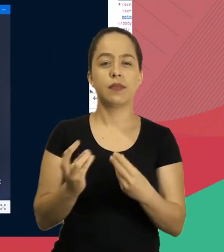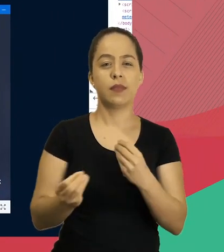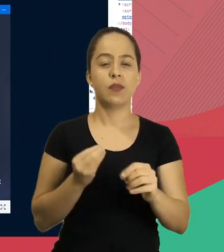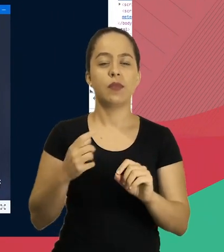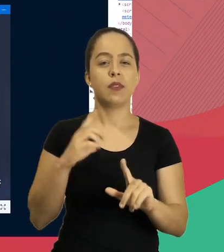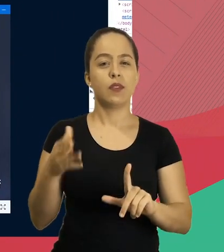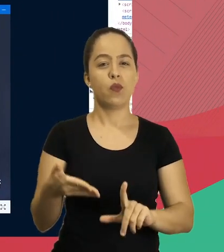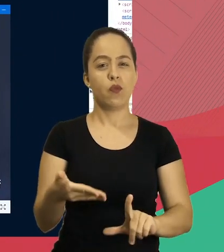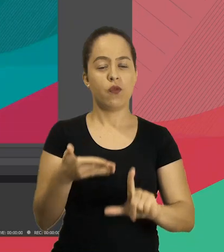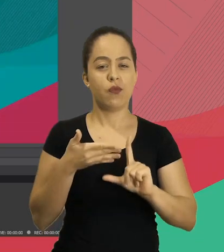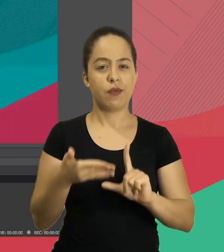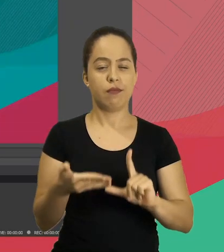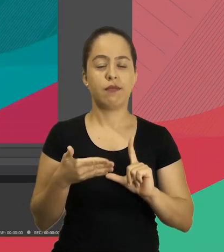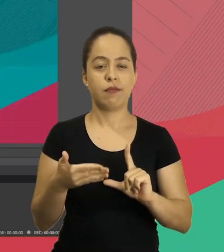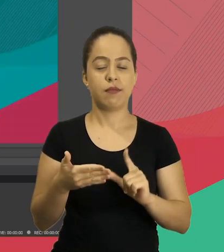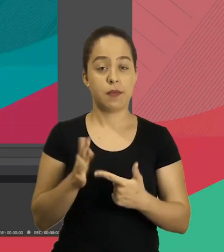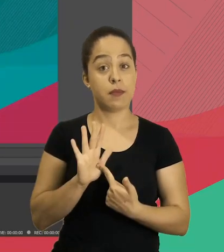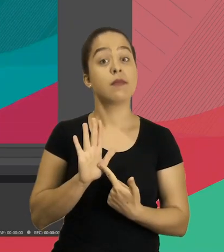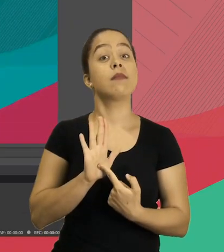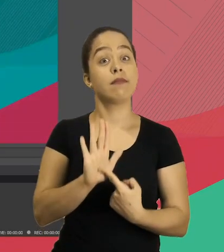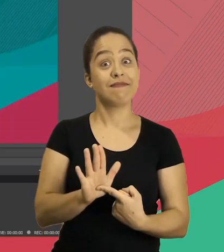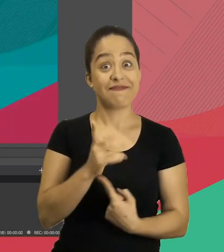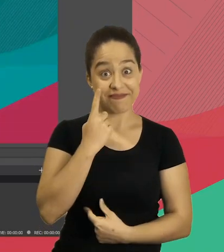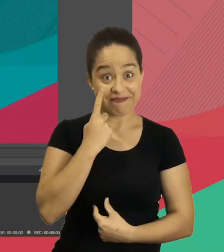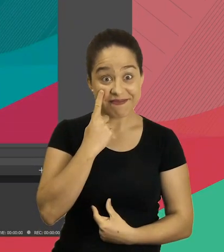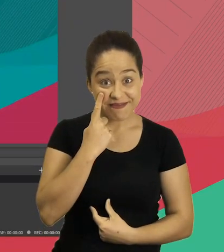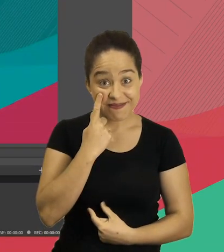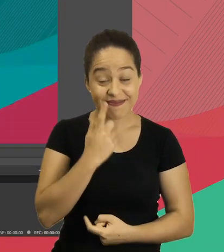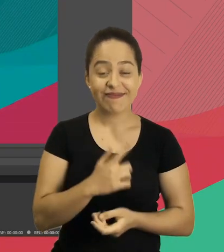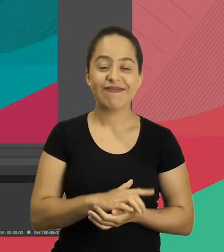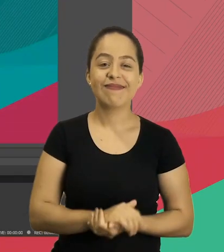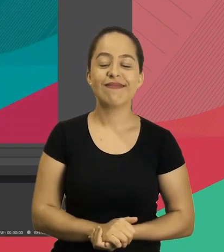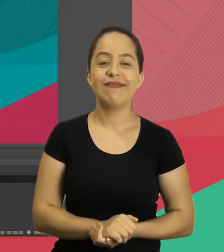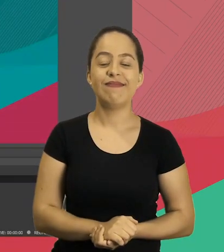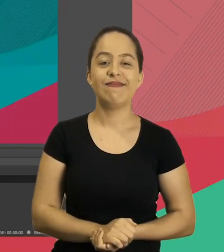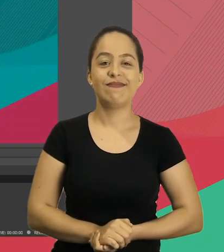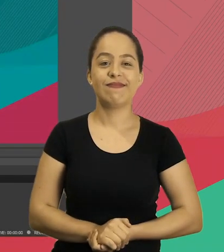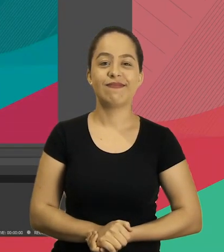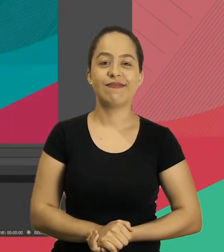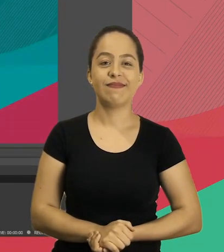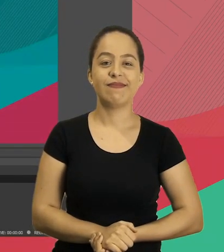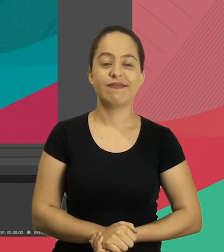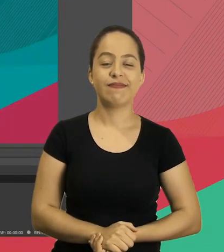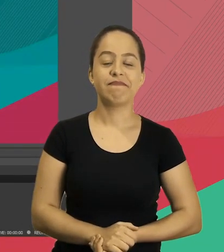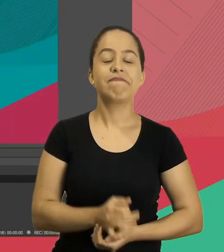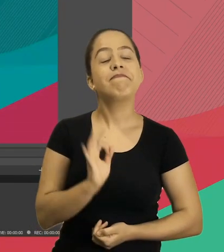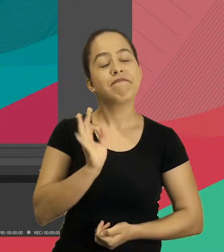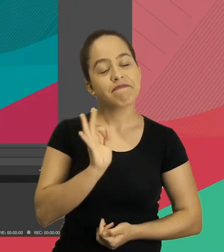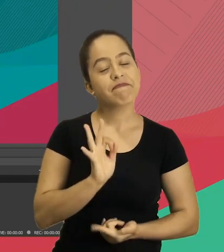enviei aqui o texto agora vamos voltar aqui na conferência apareceu ali ó tá vendo